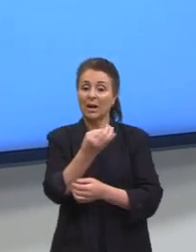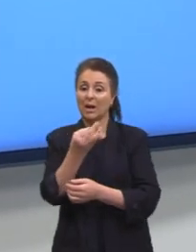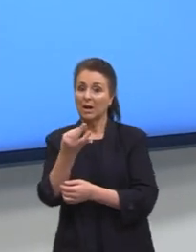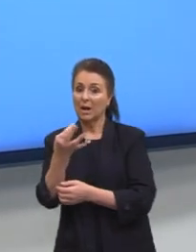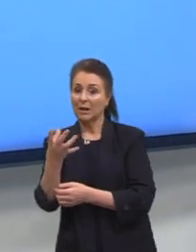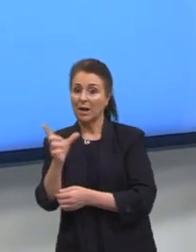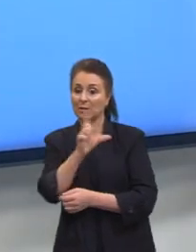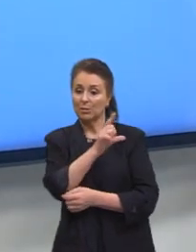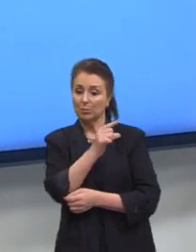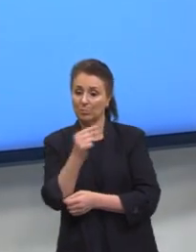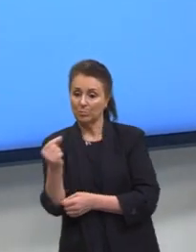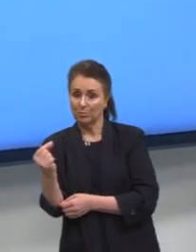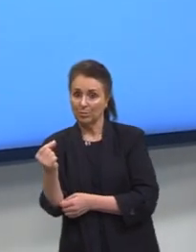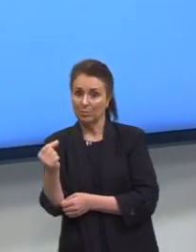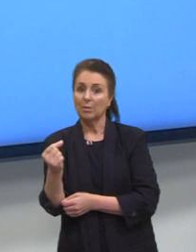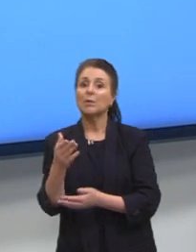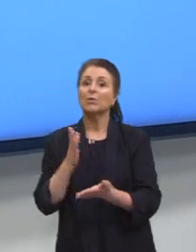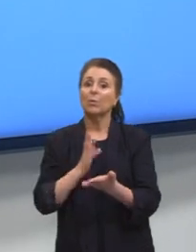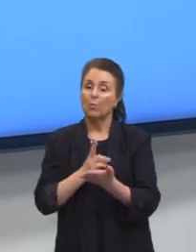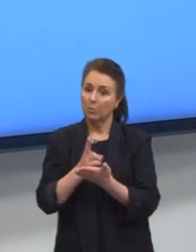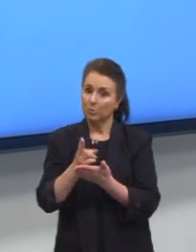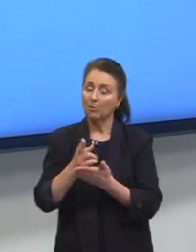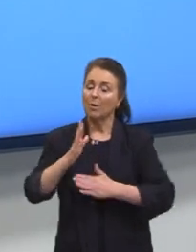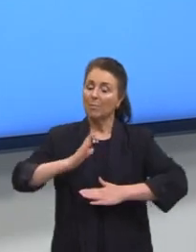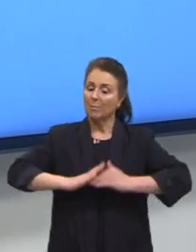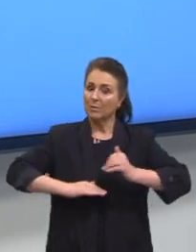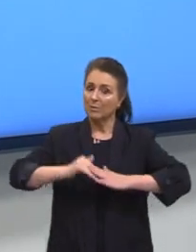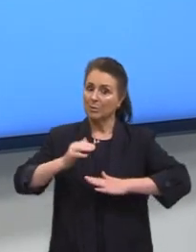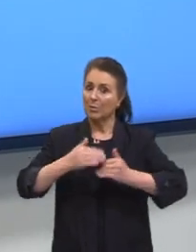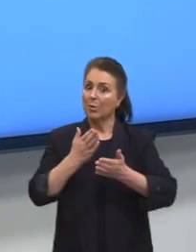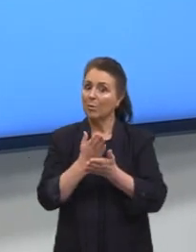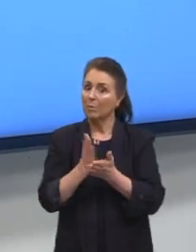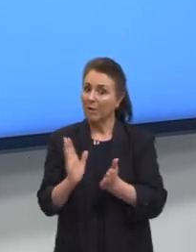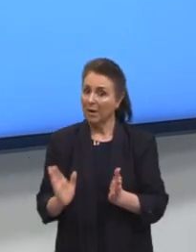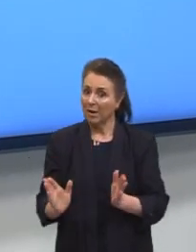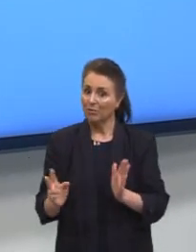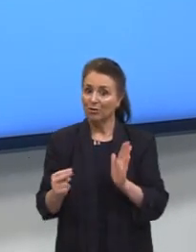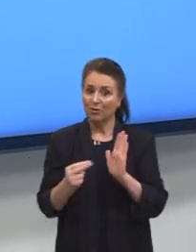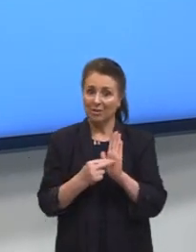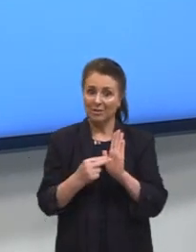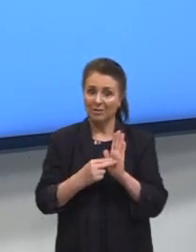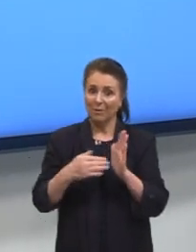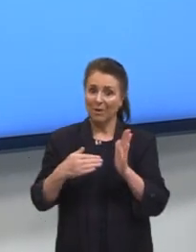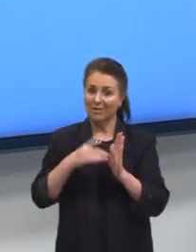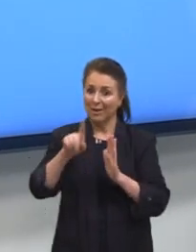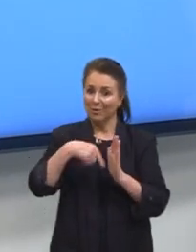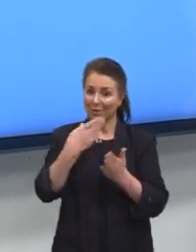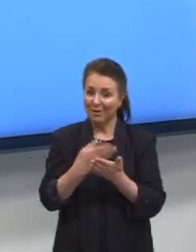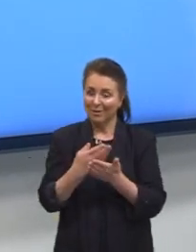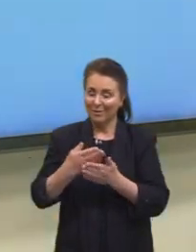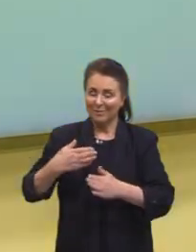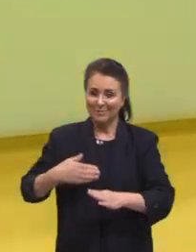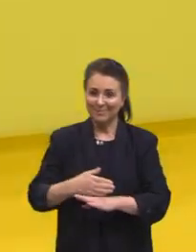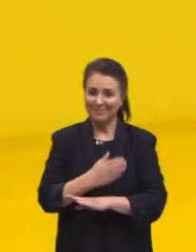vamos praticar um pouco mais na próxima aula. Não percam, então, fiquem ligados. Até lá. Partiu passar.